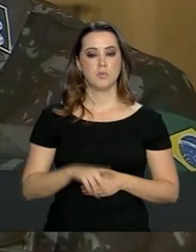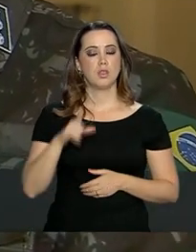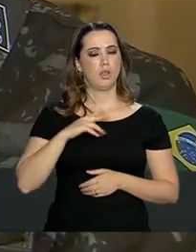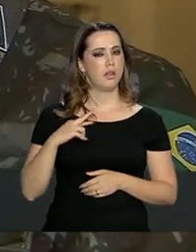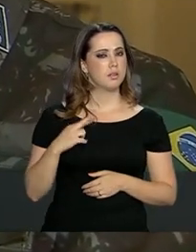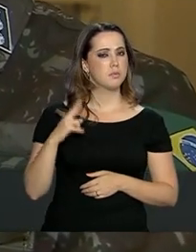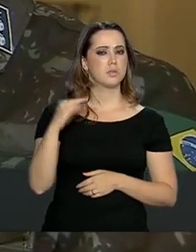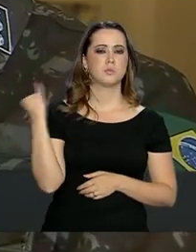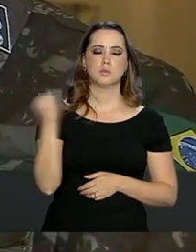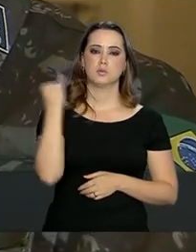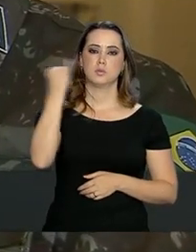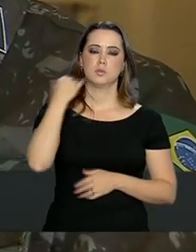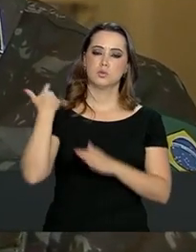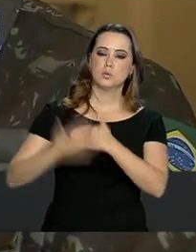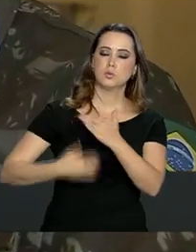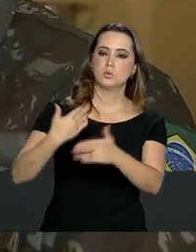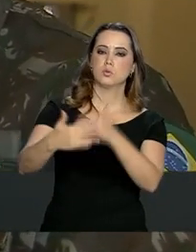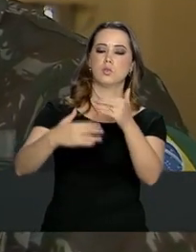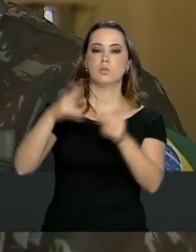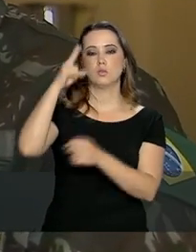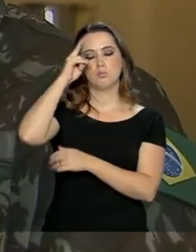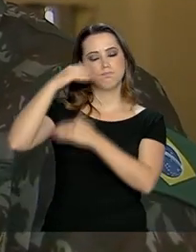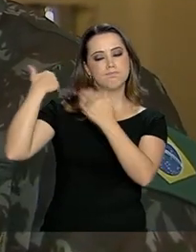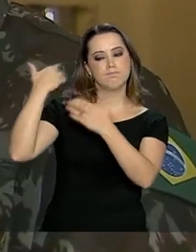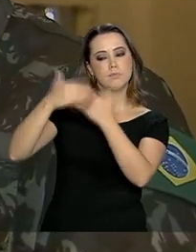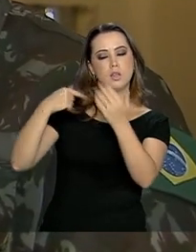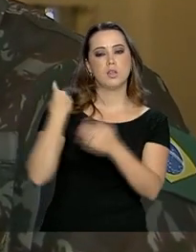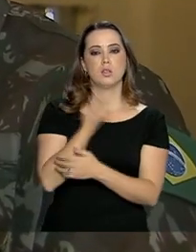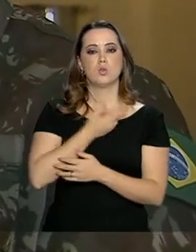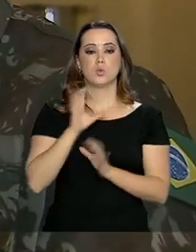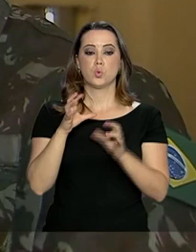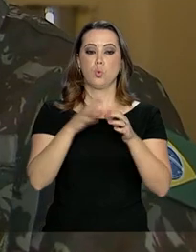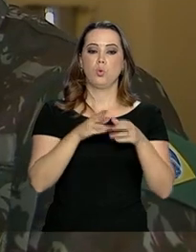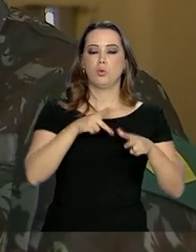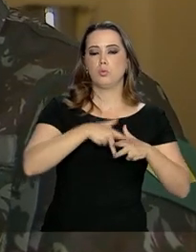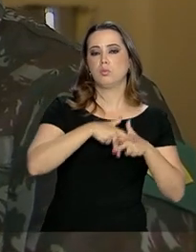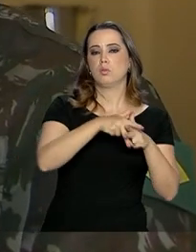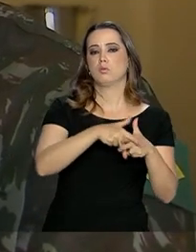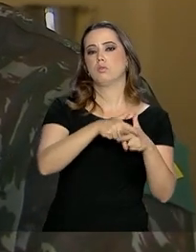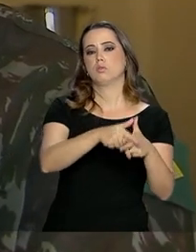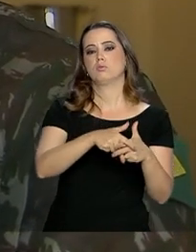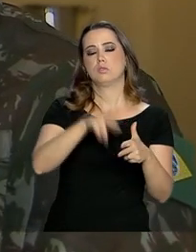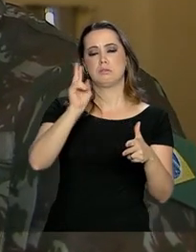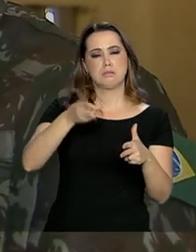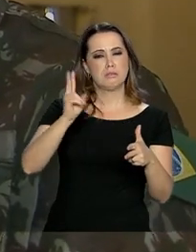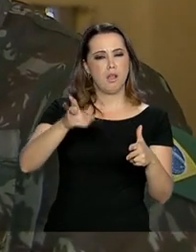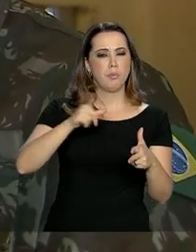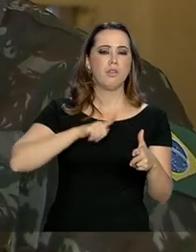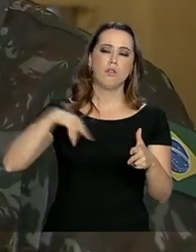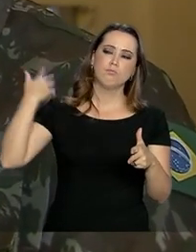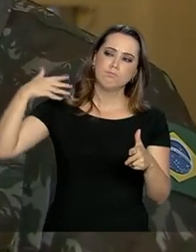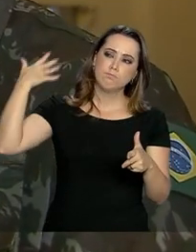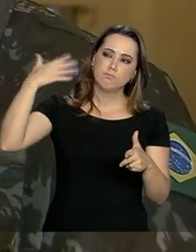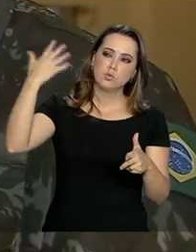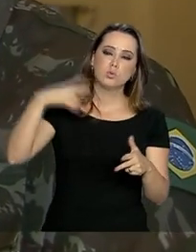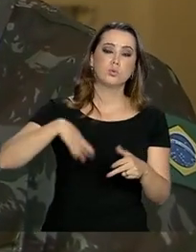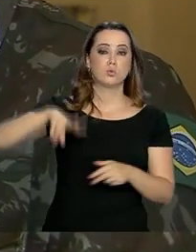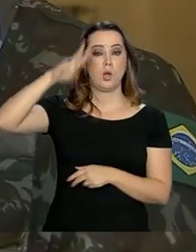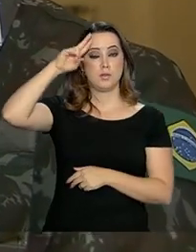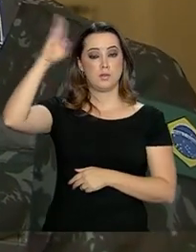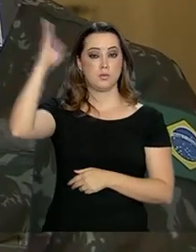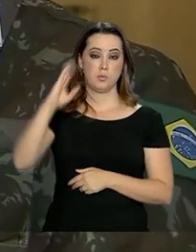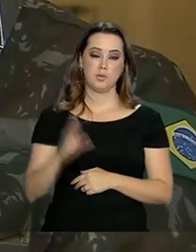responsabilidade muito grande em manter essa tradição da nossa arma de cavalaria, que também é uma tradicional arma do nosso Exército Brasileiro.